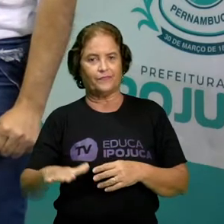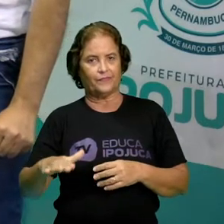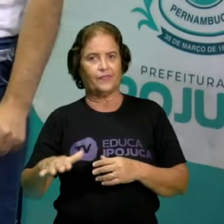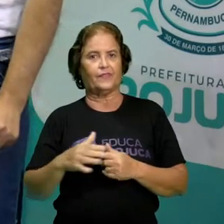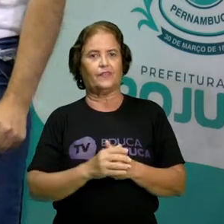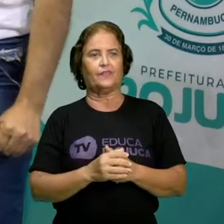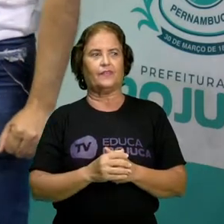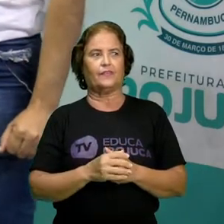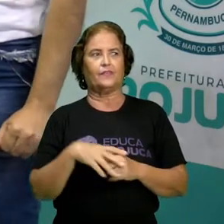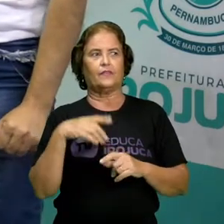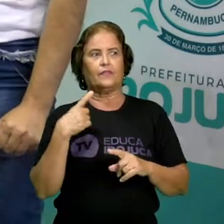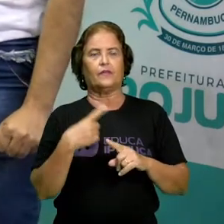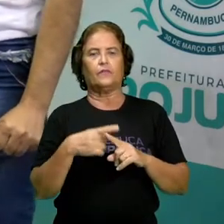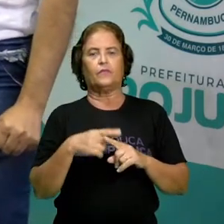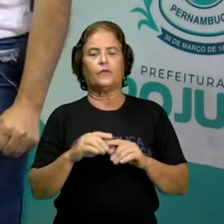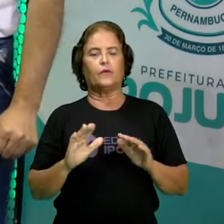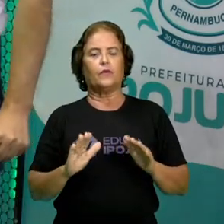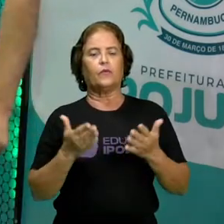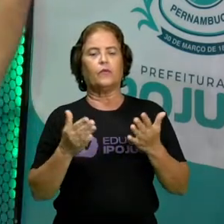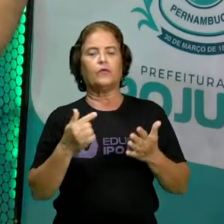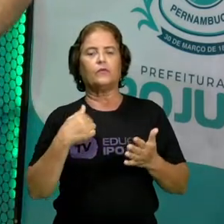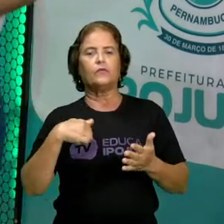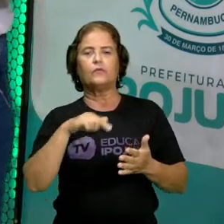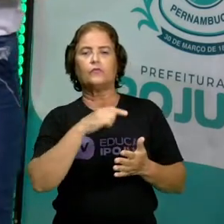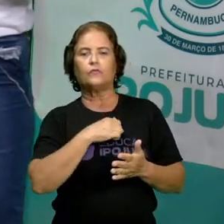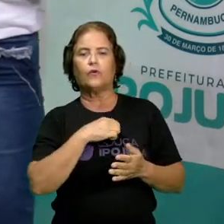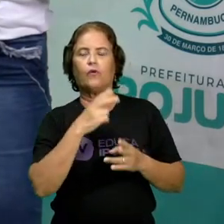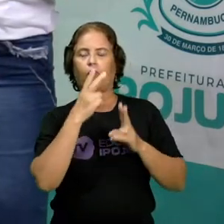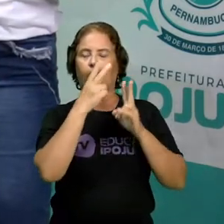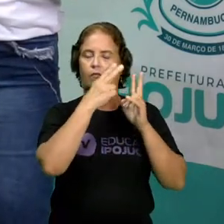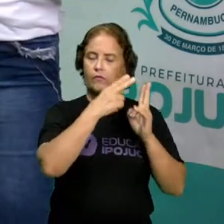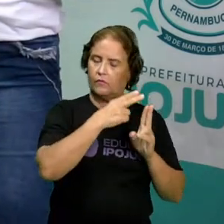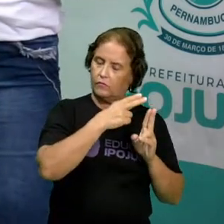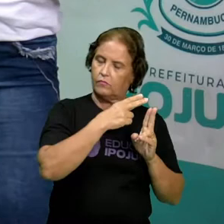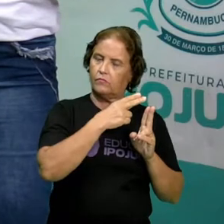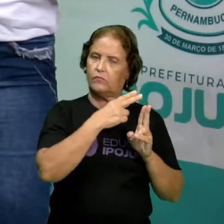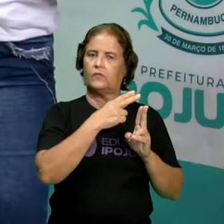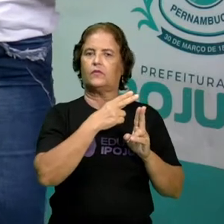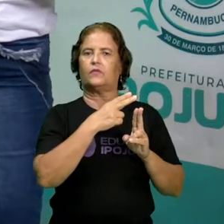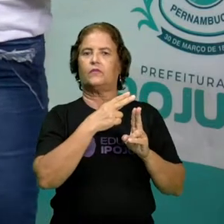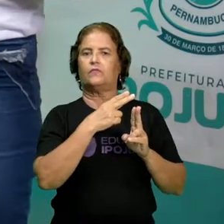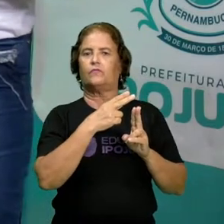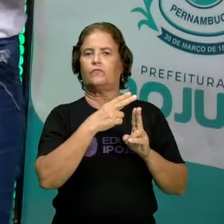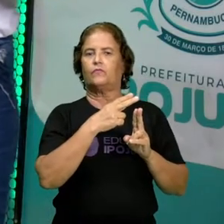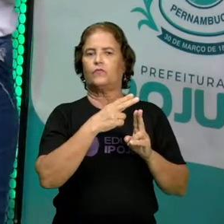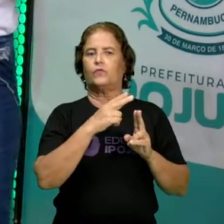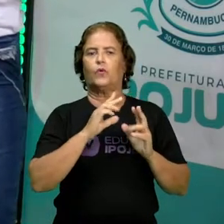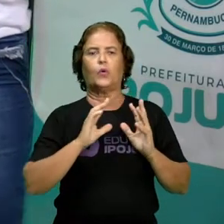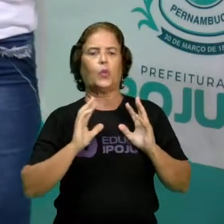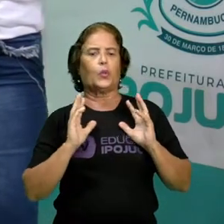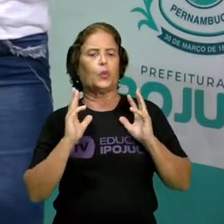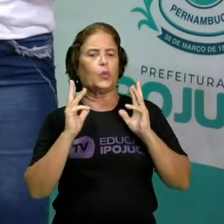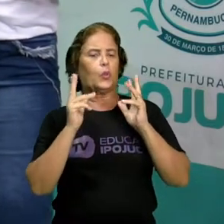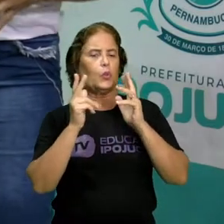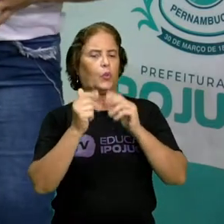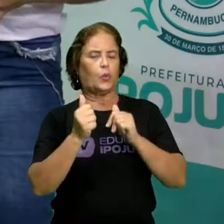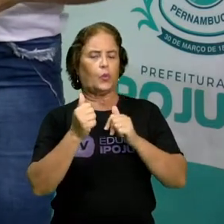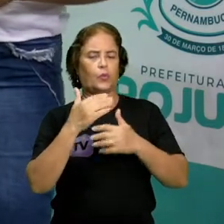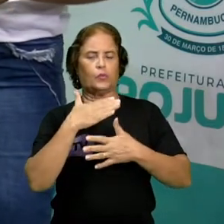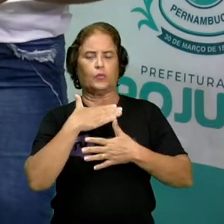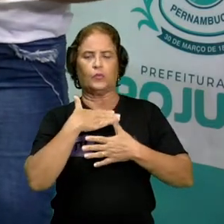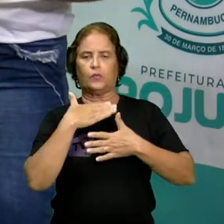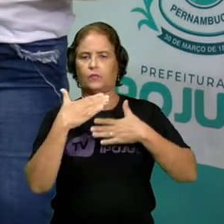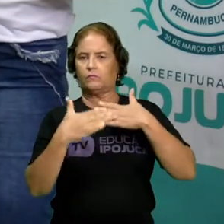quando nós temos uma boa noite de sono, né, e nós descansamos, todas as partes do nosso